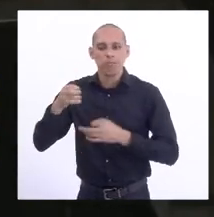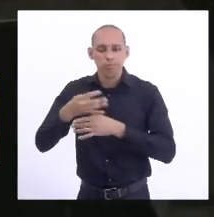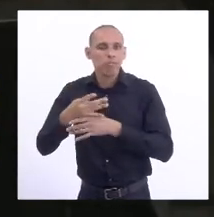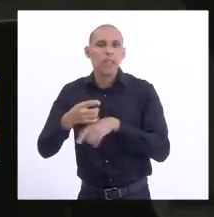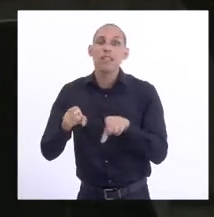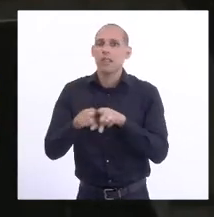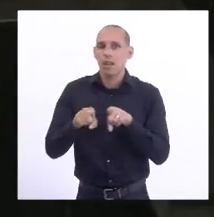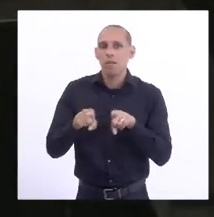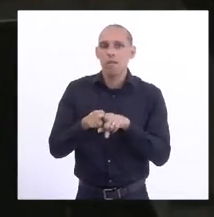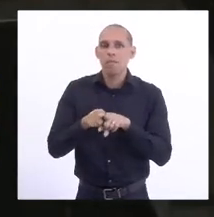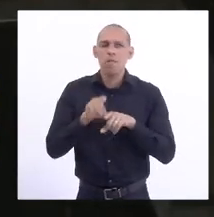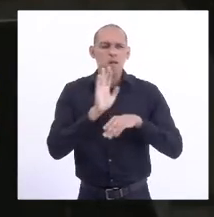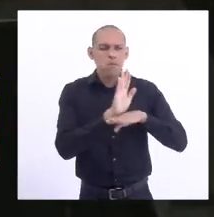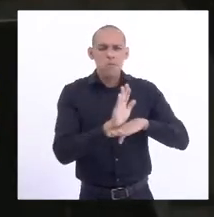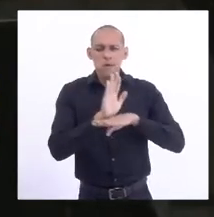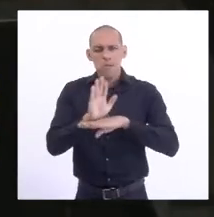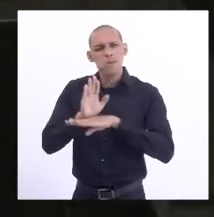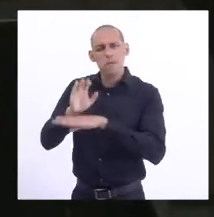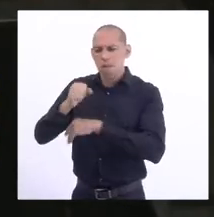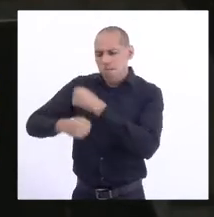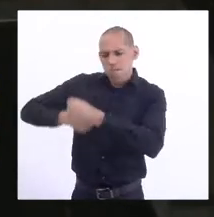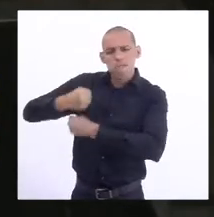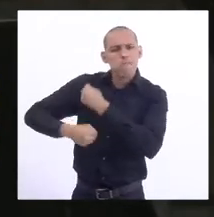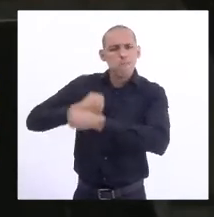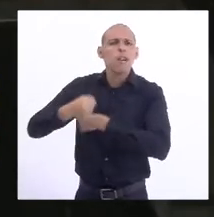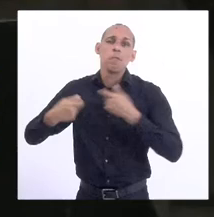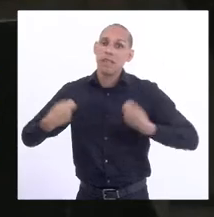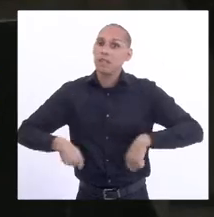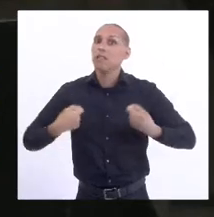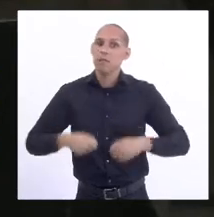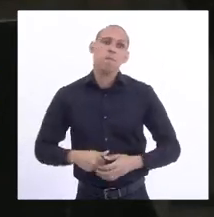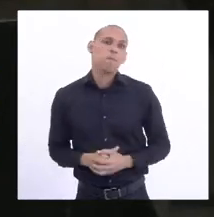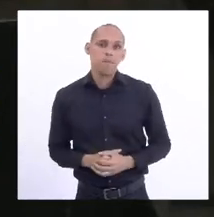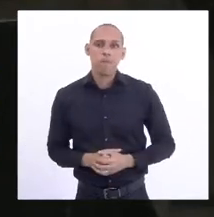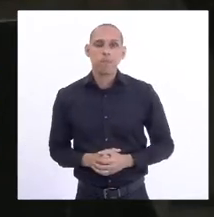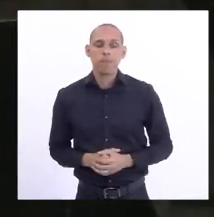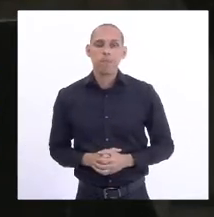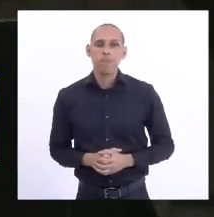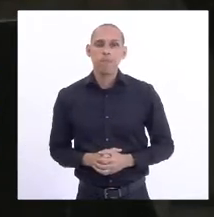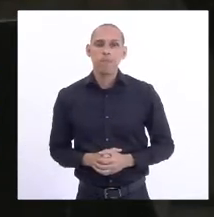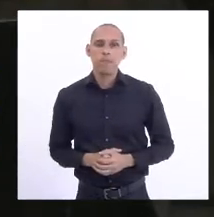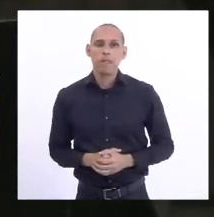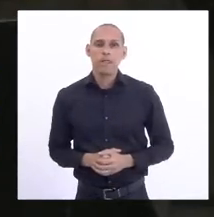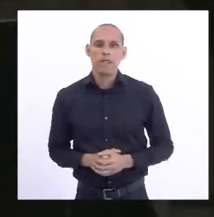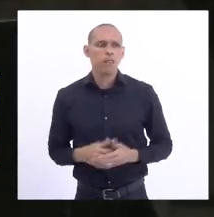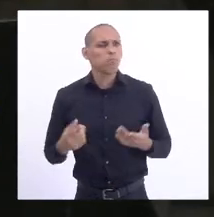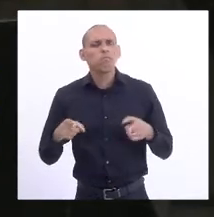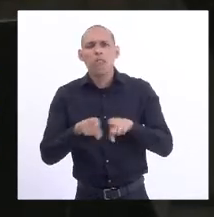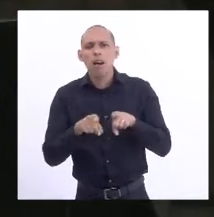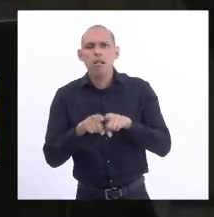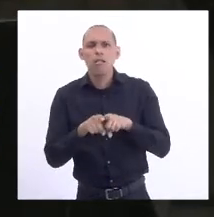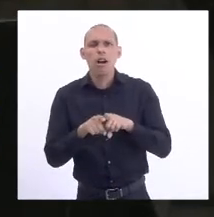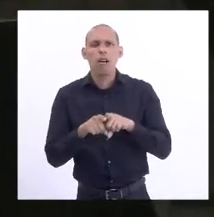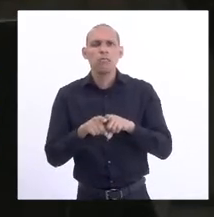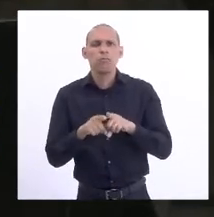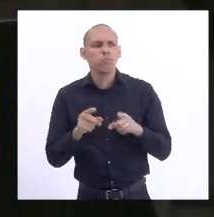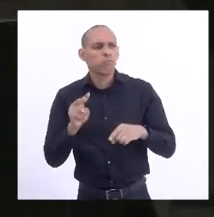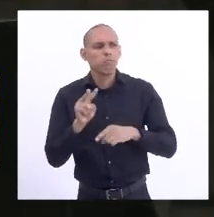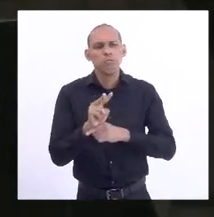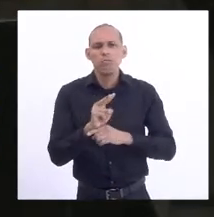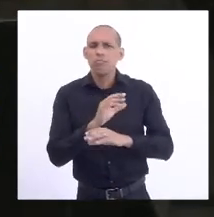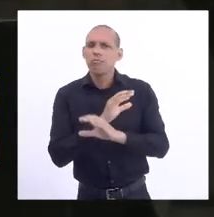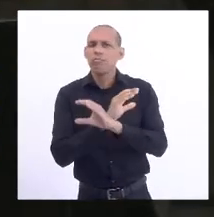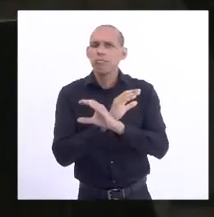pertinentes e anuais. E também envolve sistema de defesa civil, controles